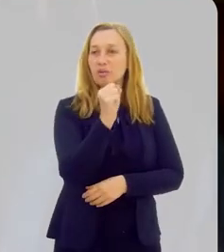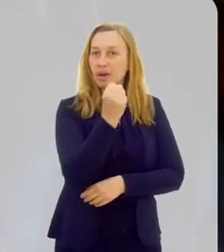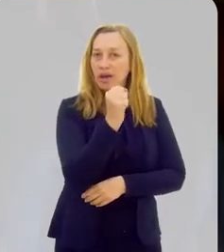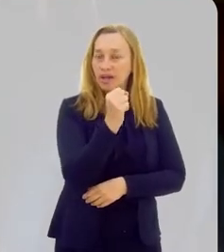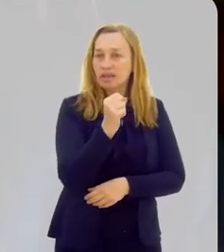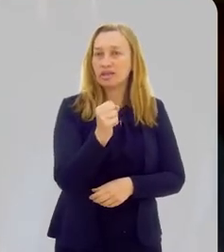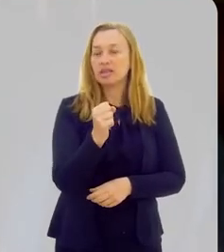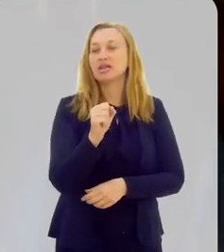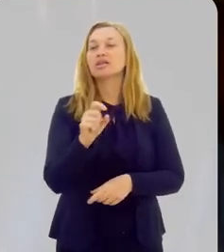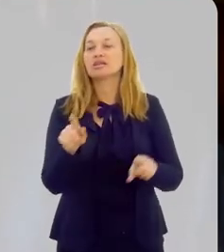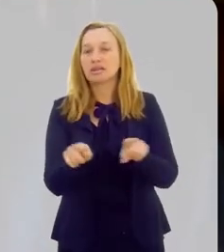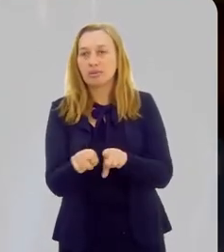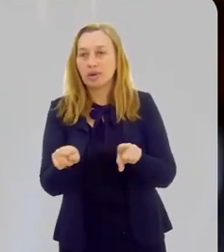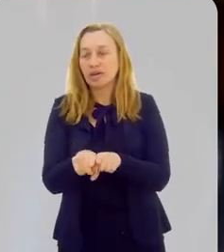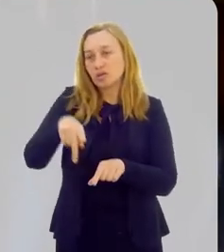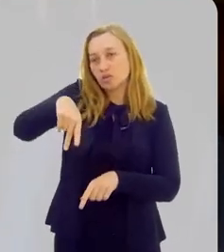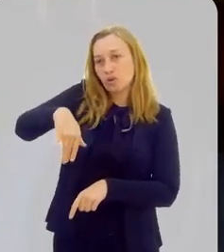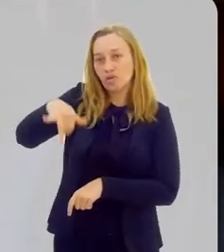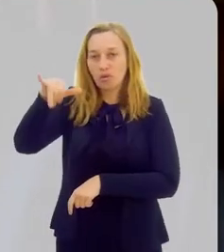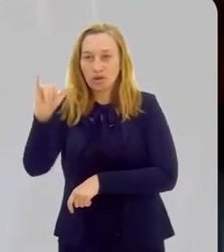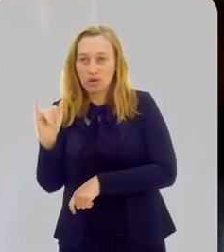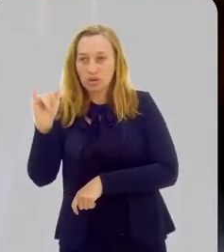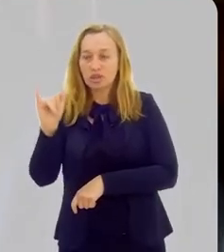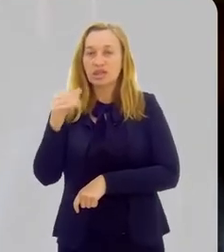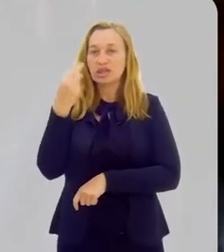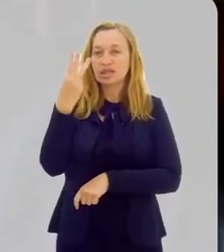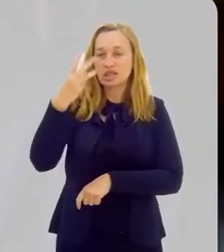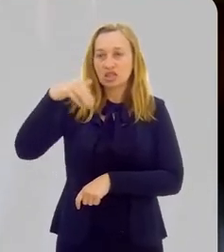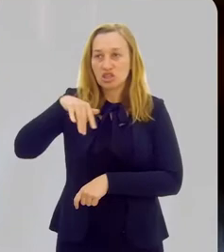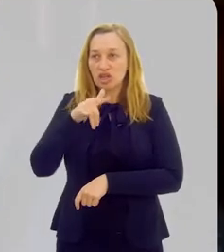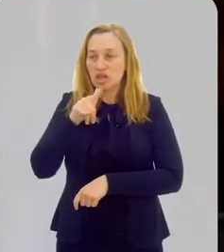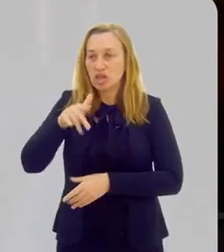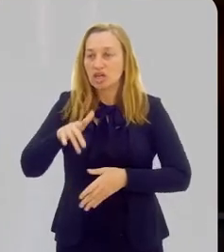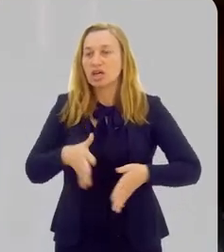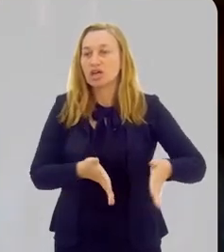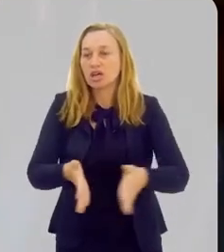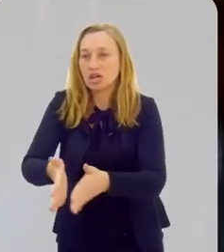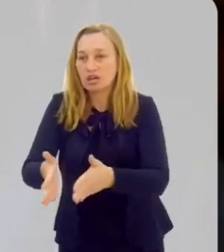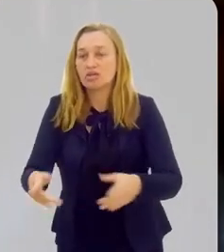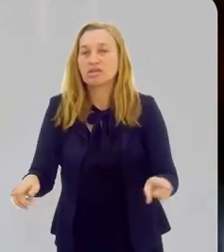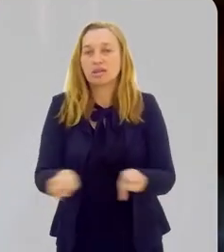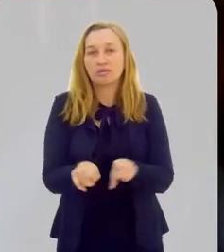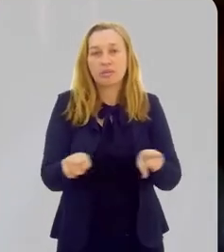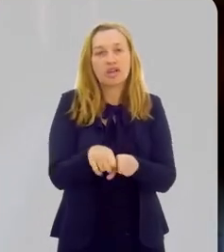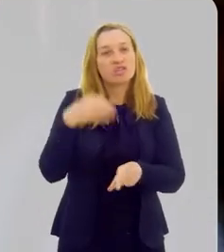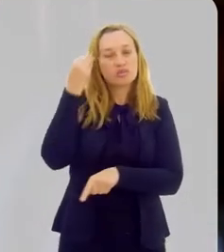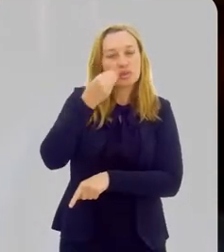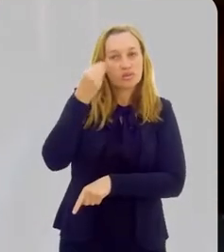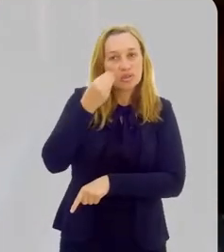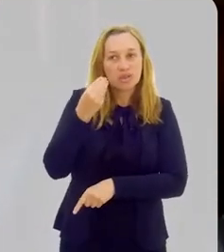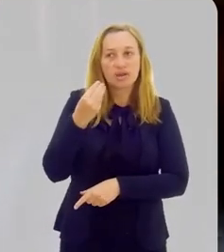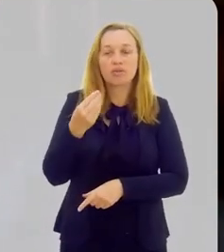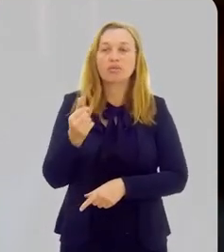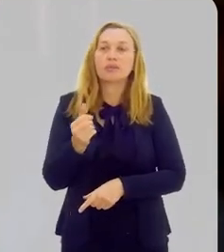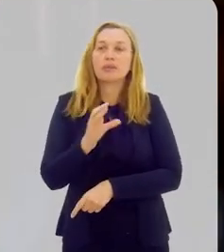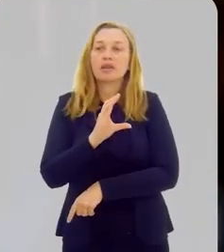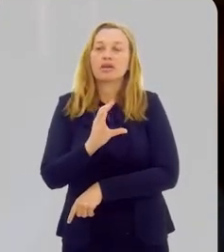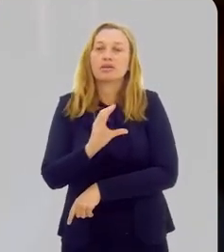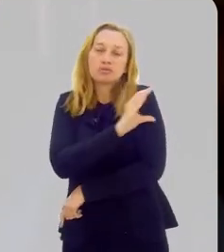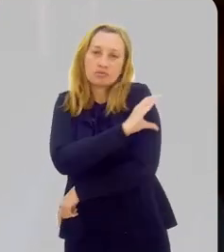campus de seropédica, o campus de Nova Iguaçu, o campus de Trejiz e temos uma estação experimental